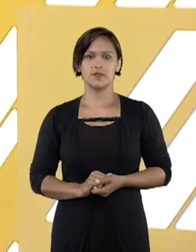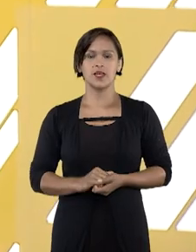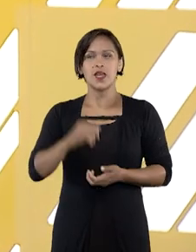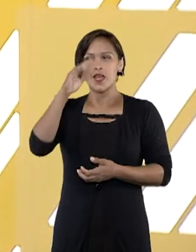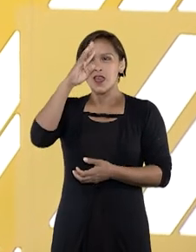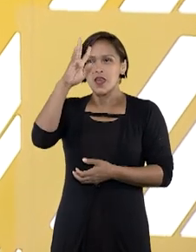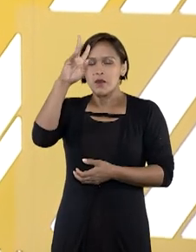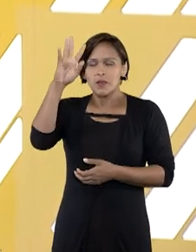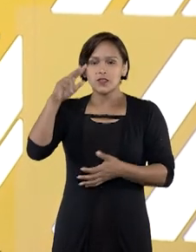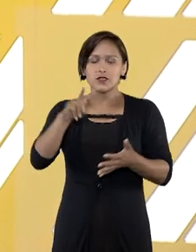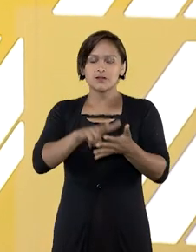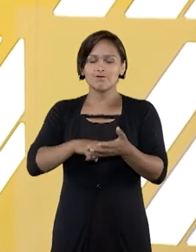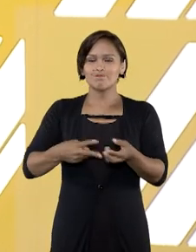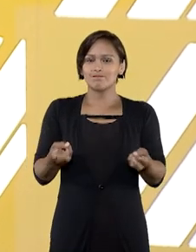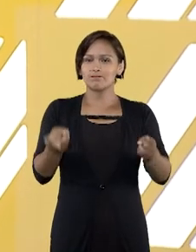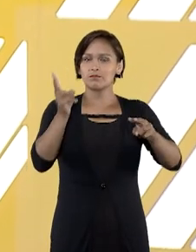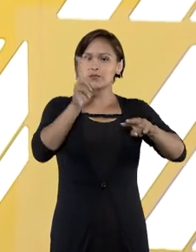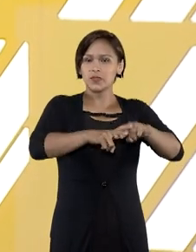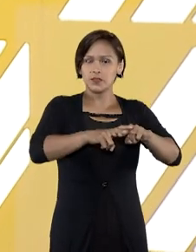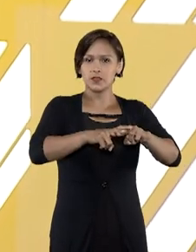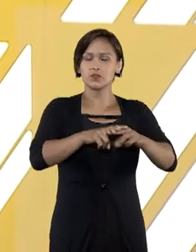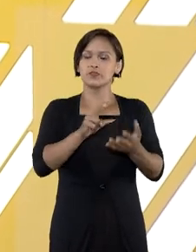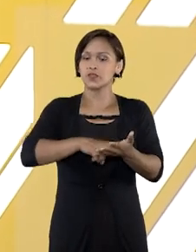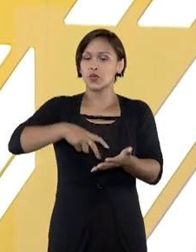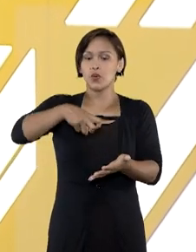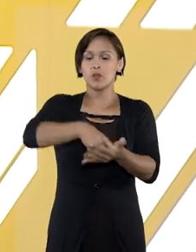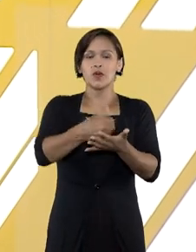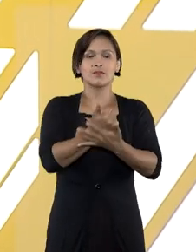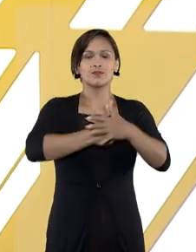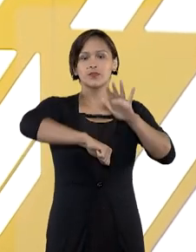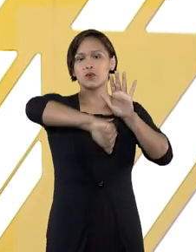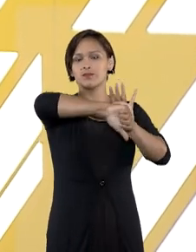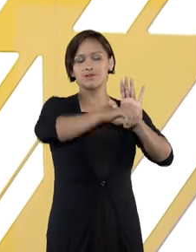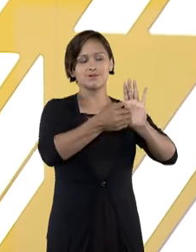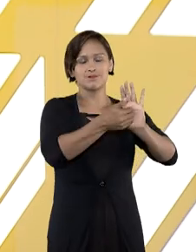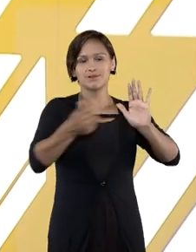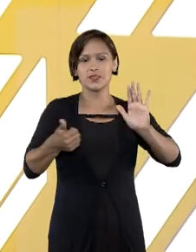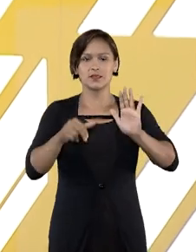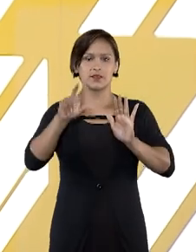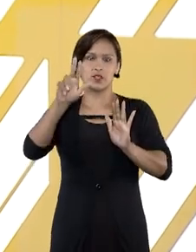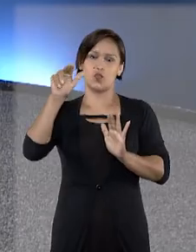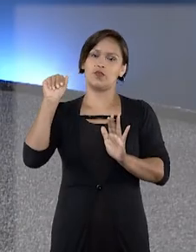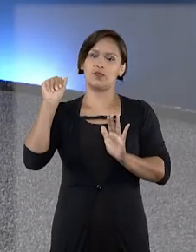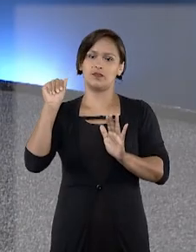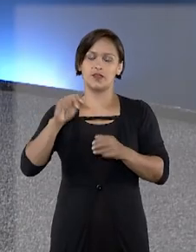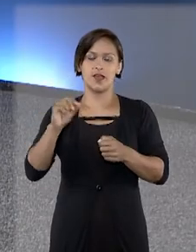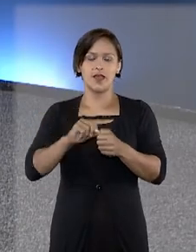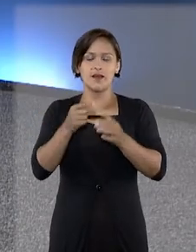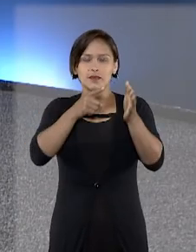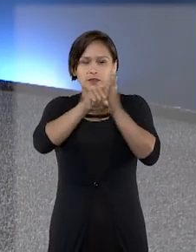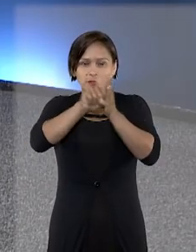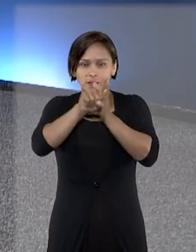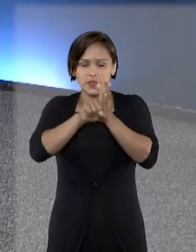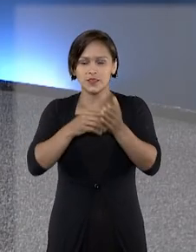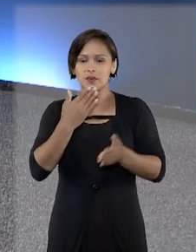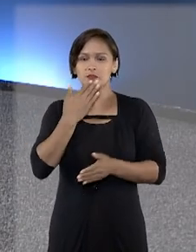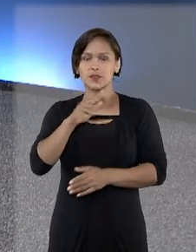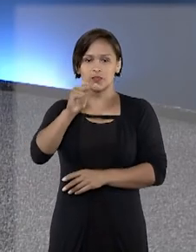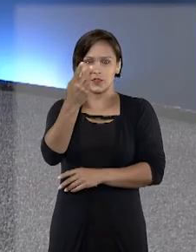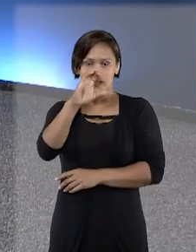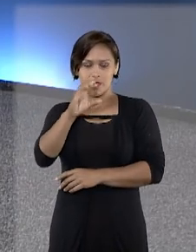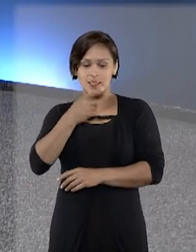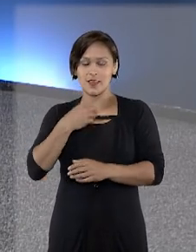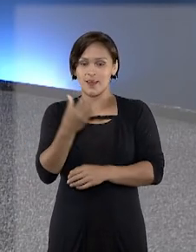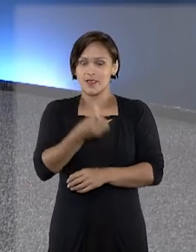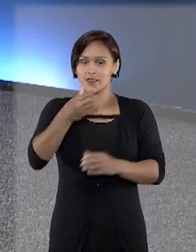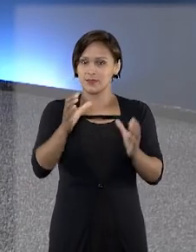Imagine ser preso e condenado por um crime que não cometeu. Ao analisar um pedido de abescorpos,